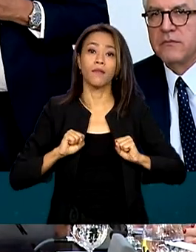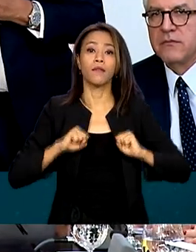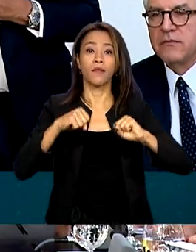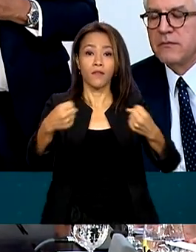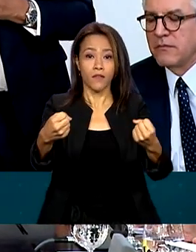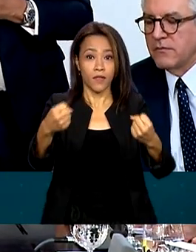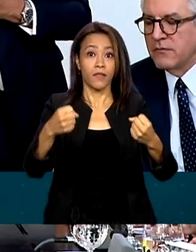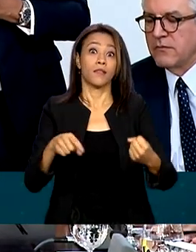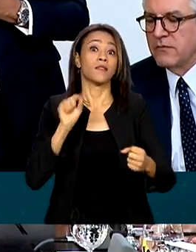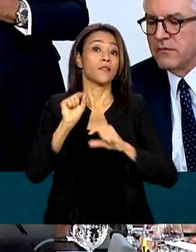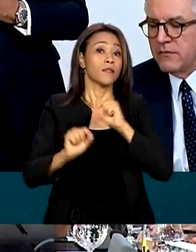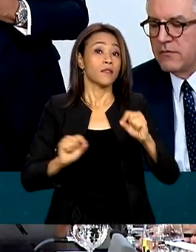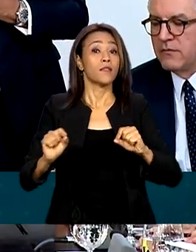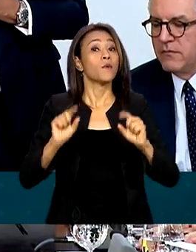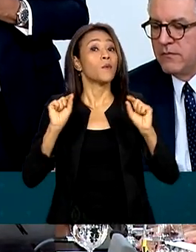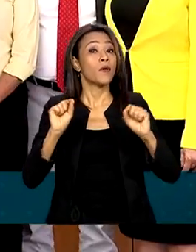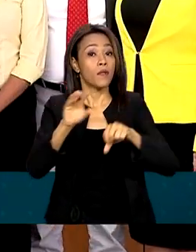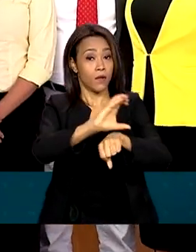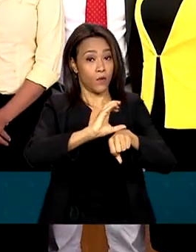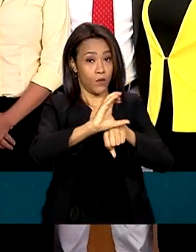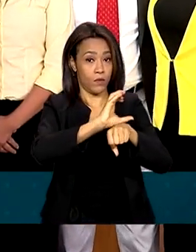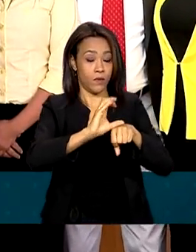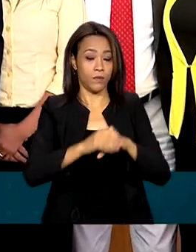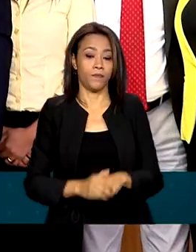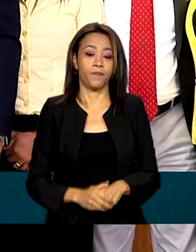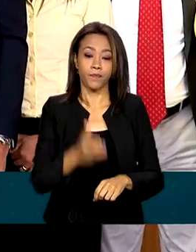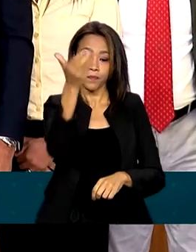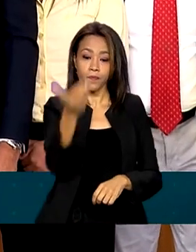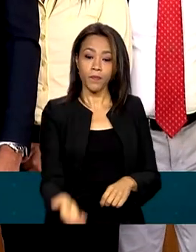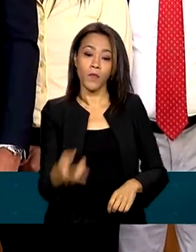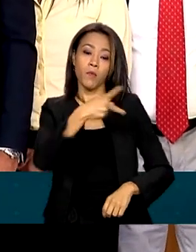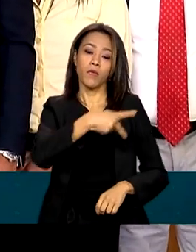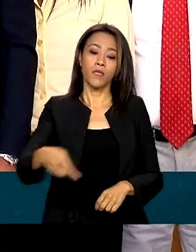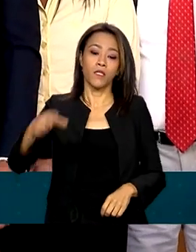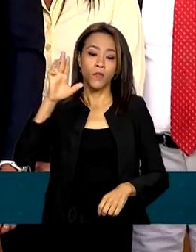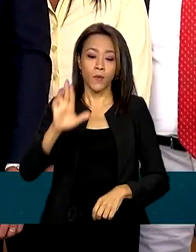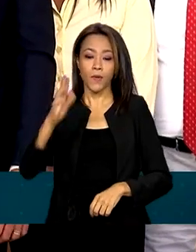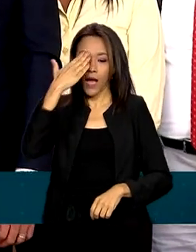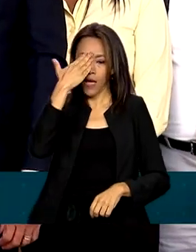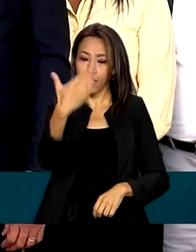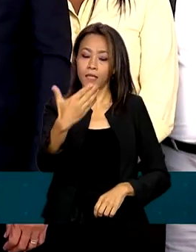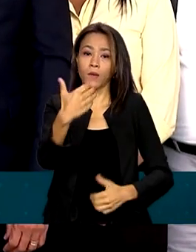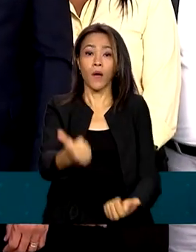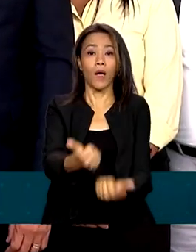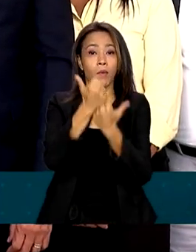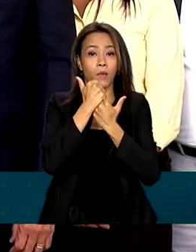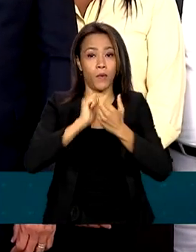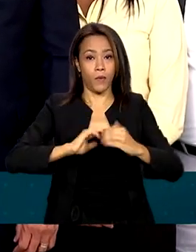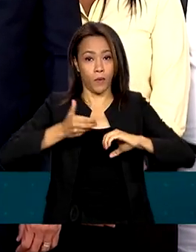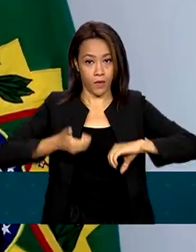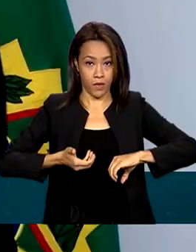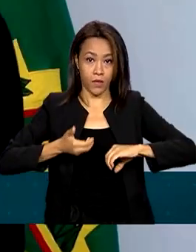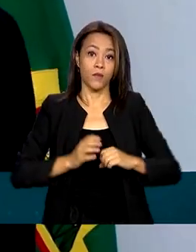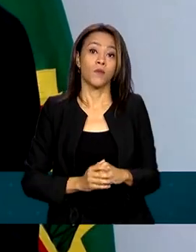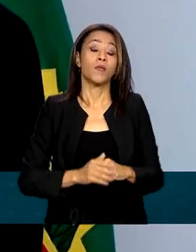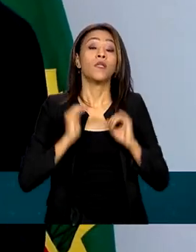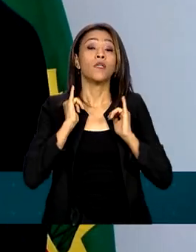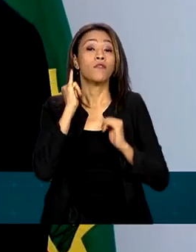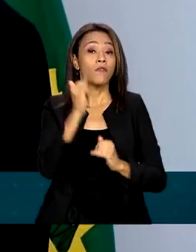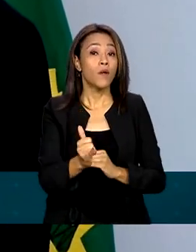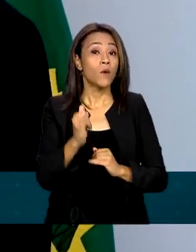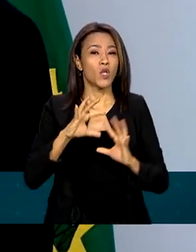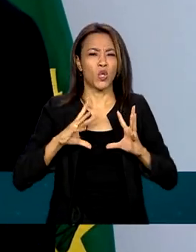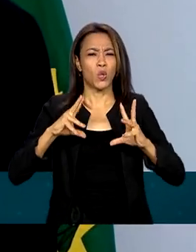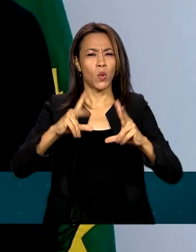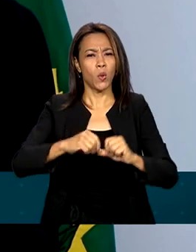dos preceitos maiores da nossa Constituição. O presidente Lula agradeceu o apoio do Congresso Nacional e afirmou que todos que